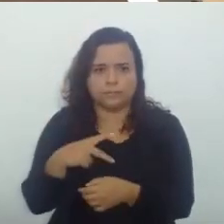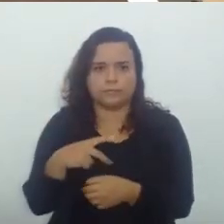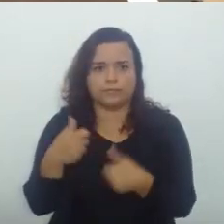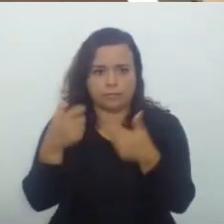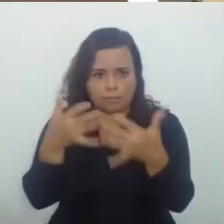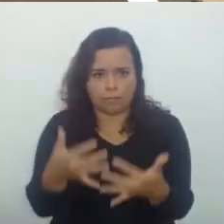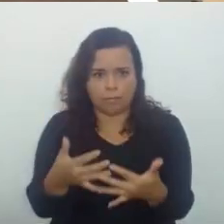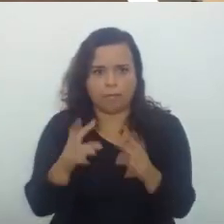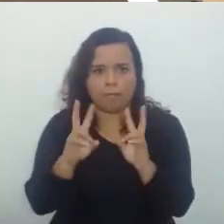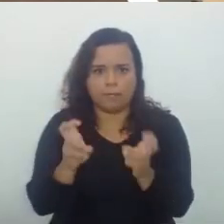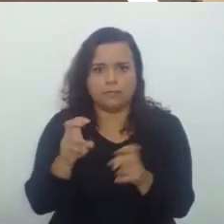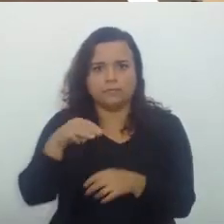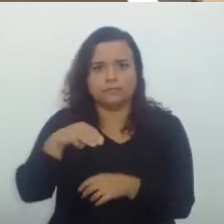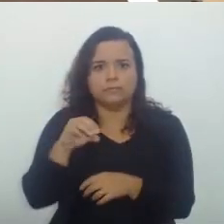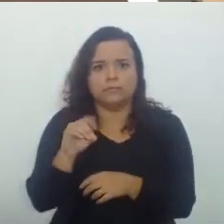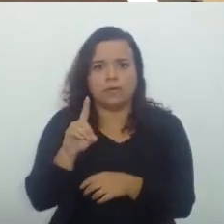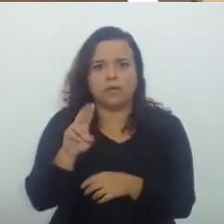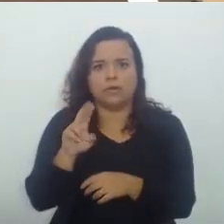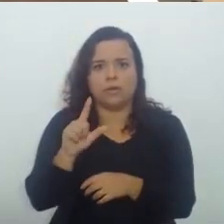modulação